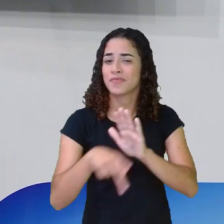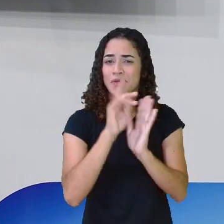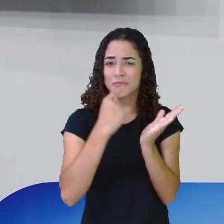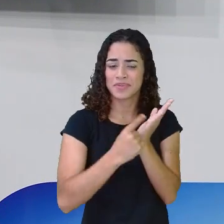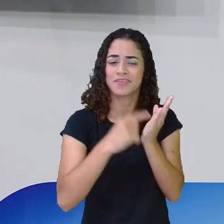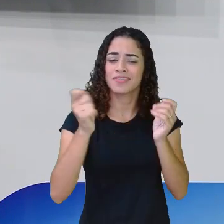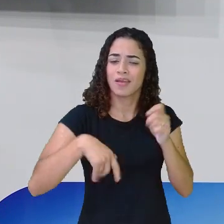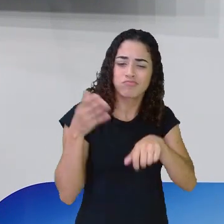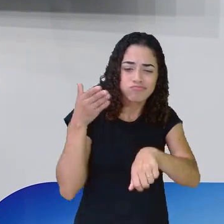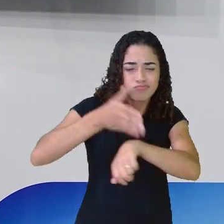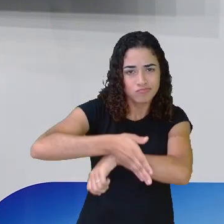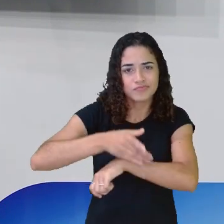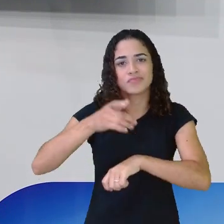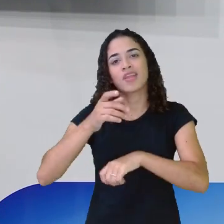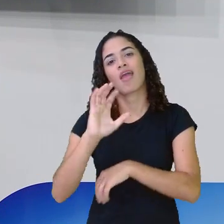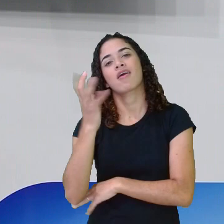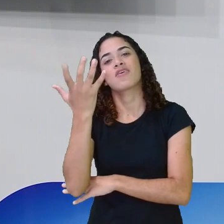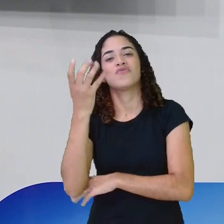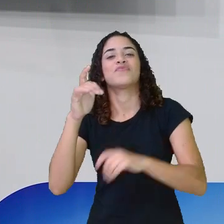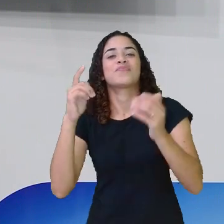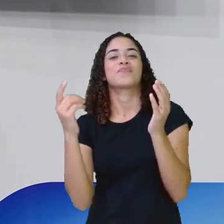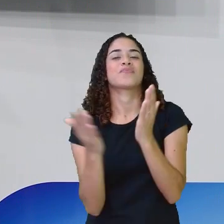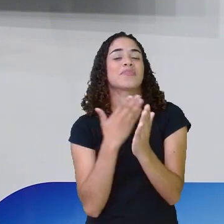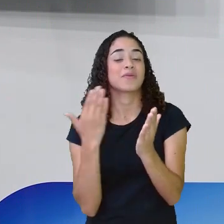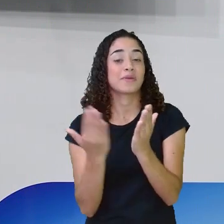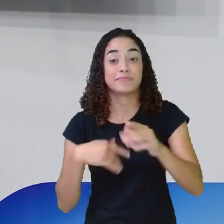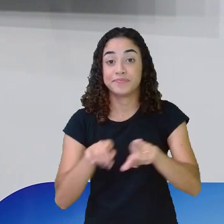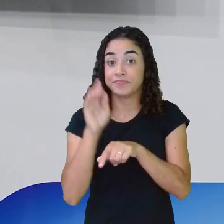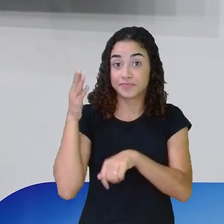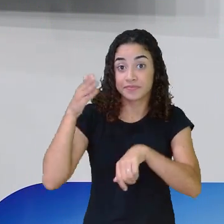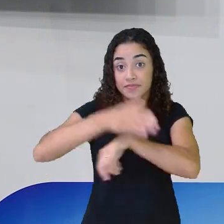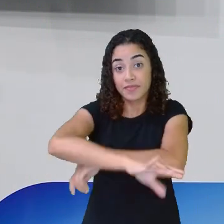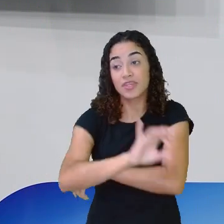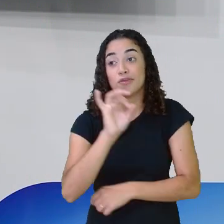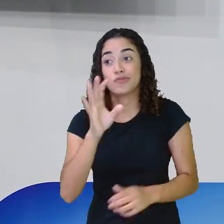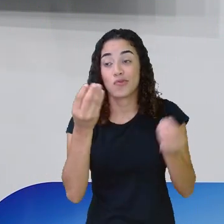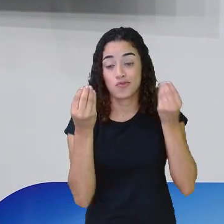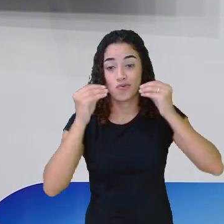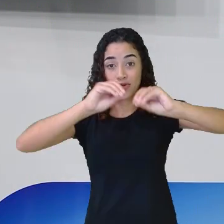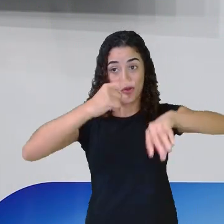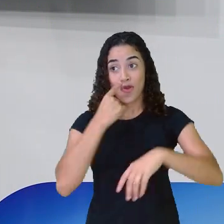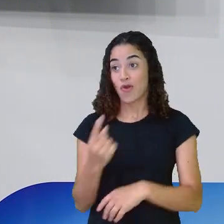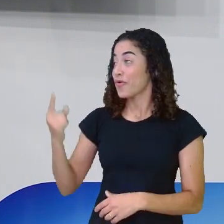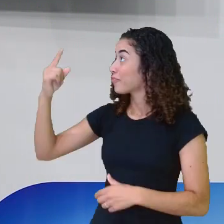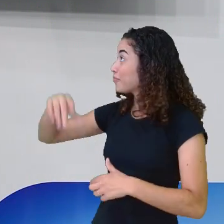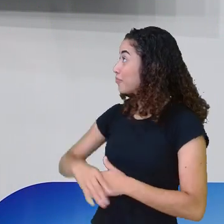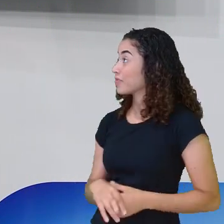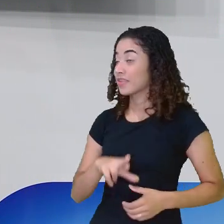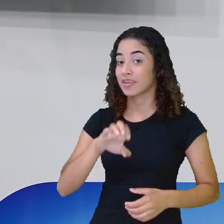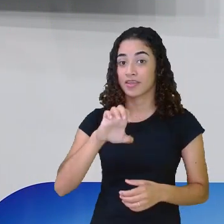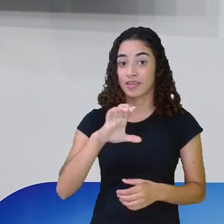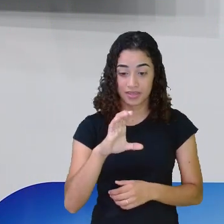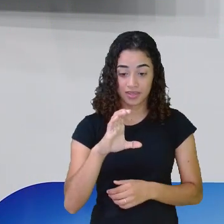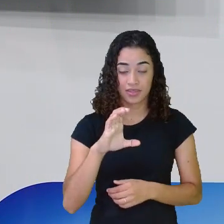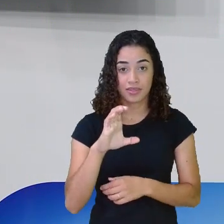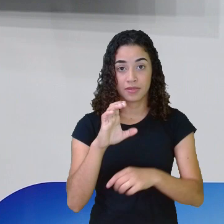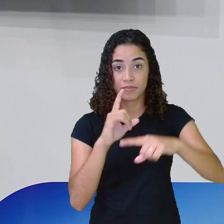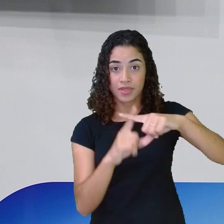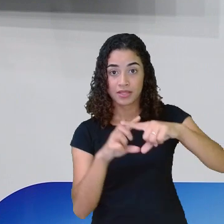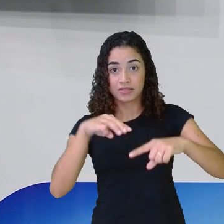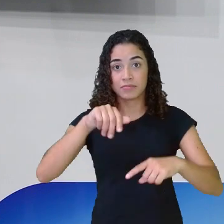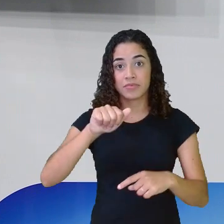acessar a Árvore de Livros, e para entrar, só é você colocar a sigla REC, R-E-C,